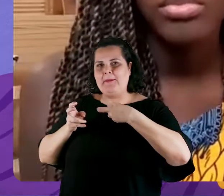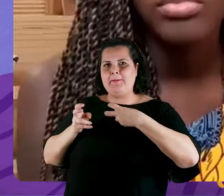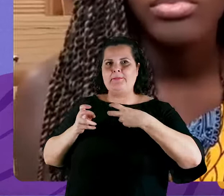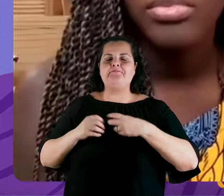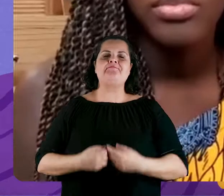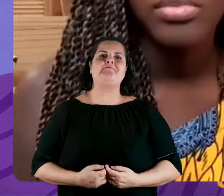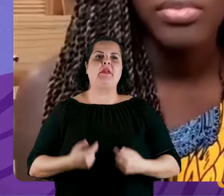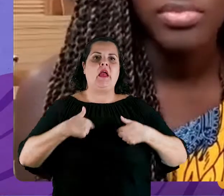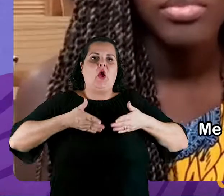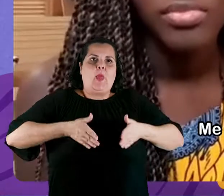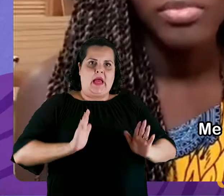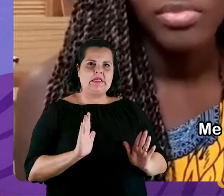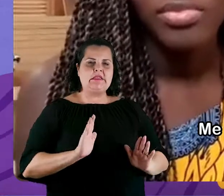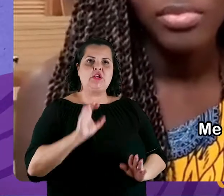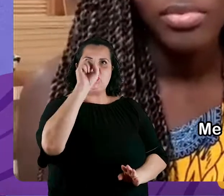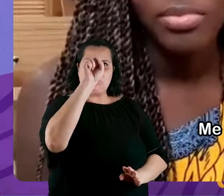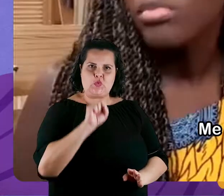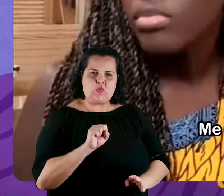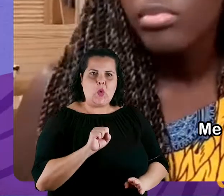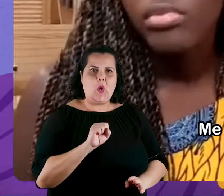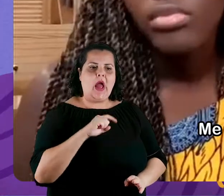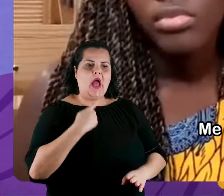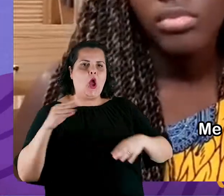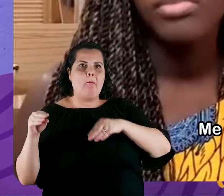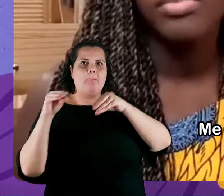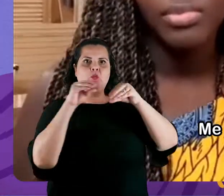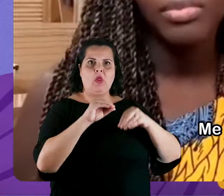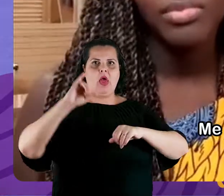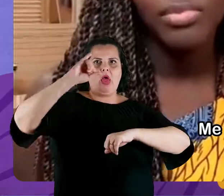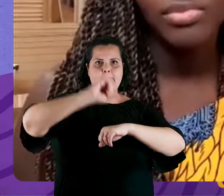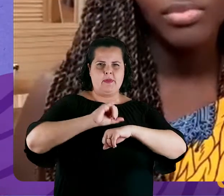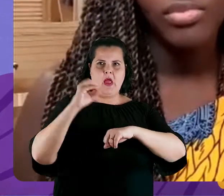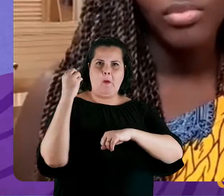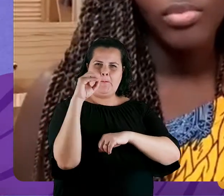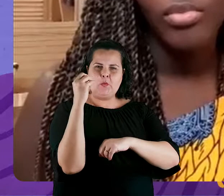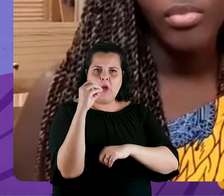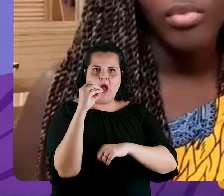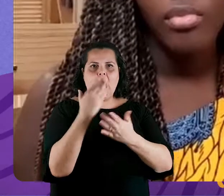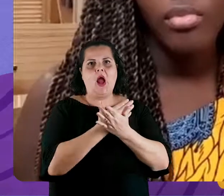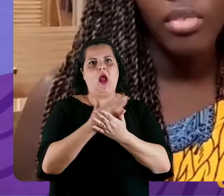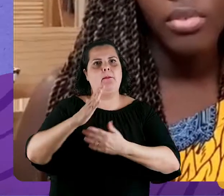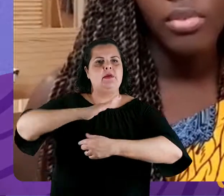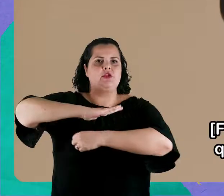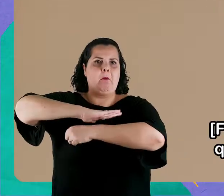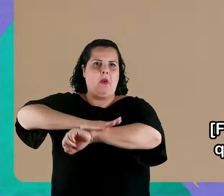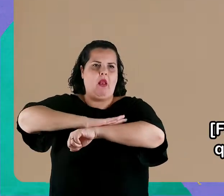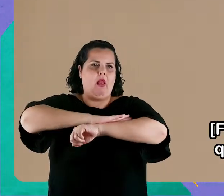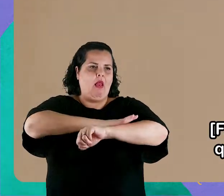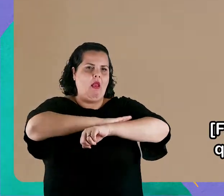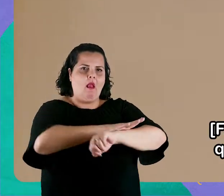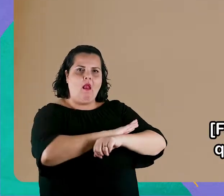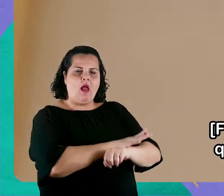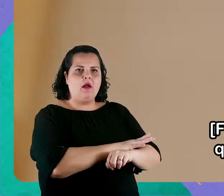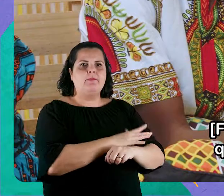interior do Rio Grande do Sul e mudei para Porto Alegre, a capital, e aqui quando me mudei, começou a ser um racismo mais velado, sabe? Acredito